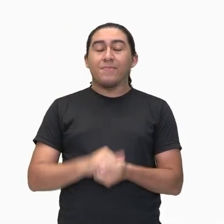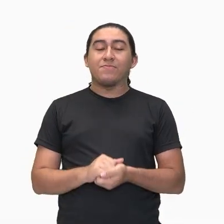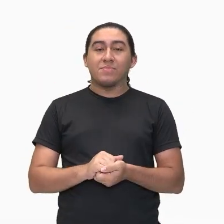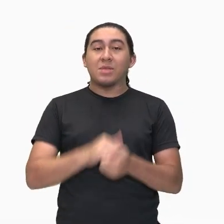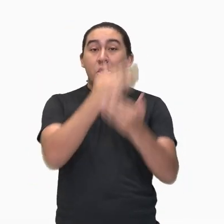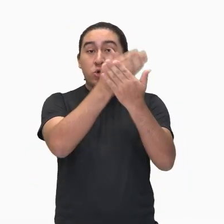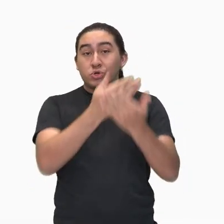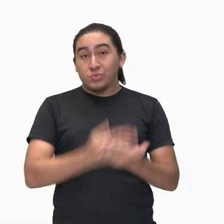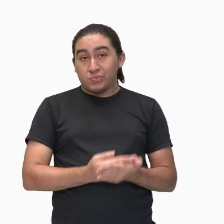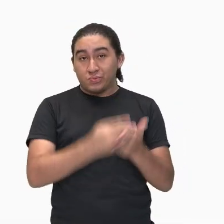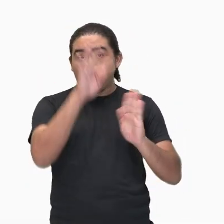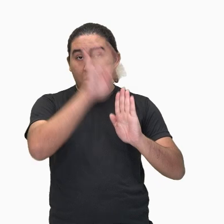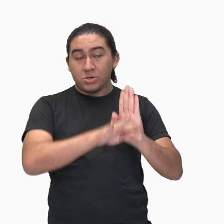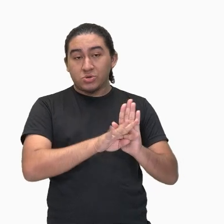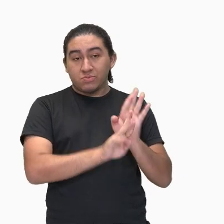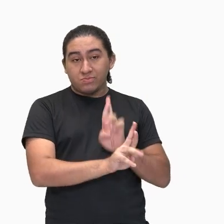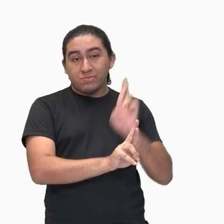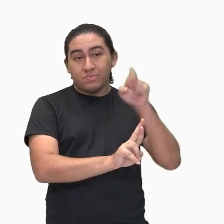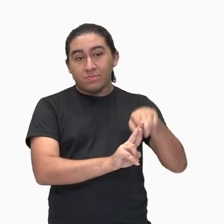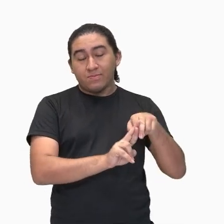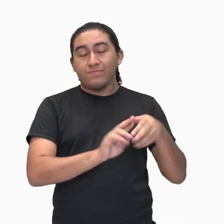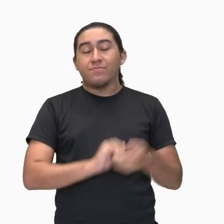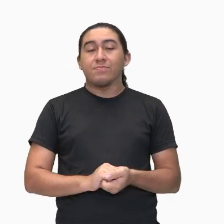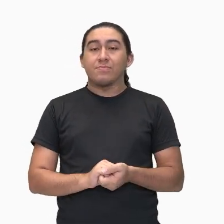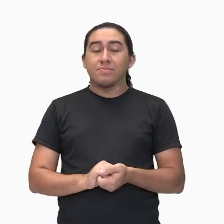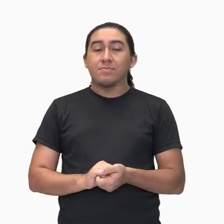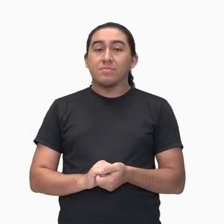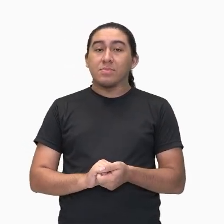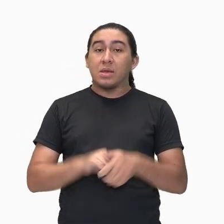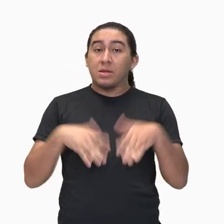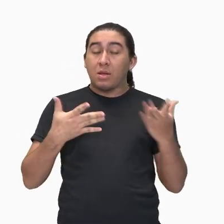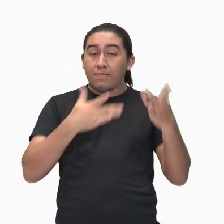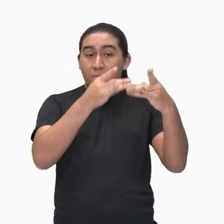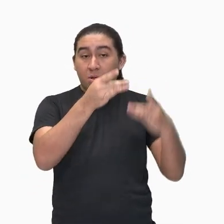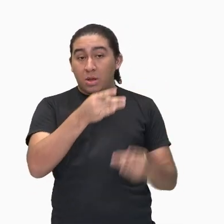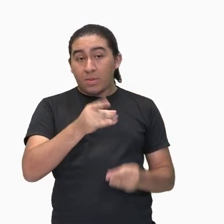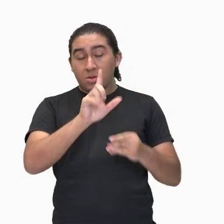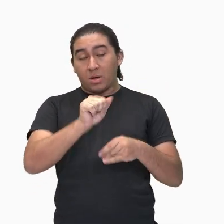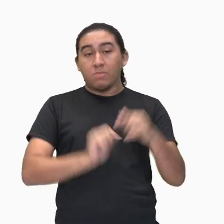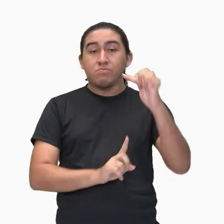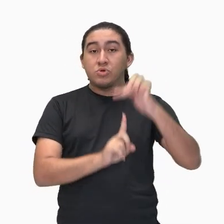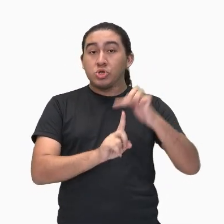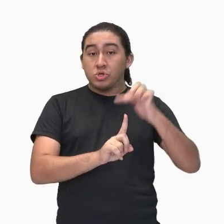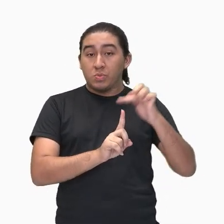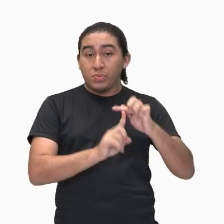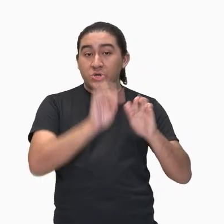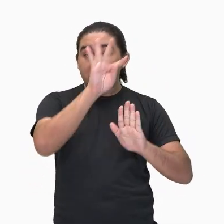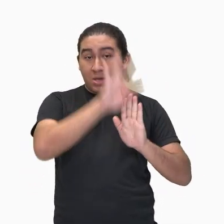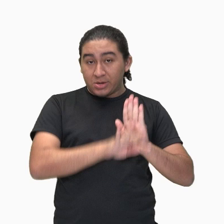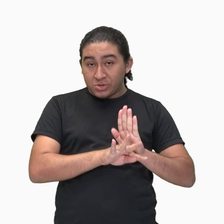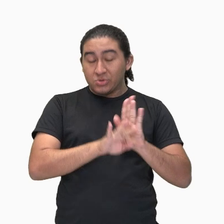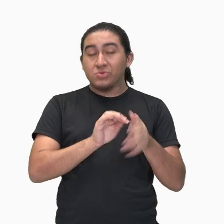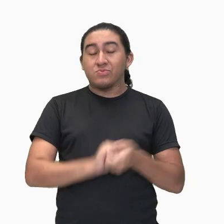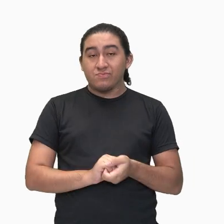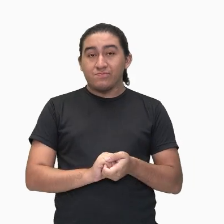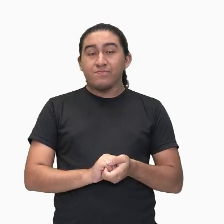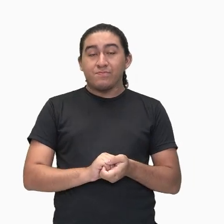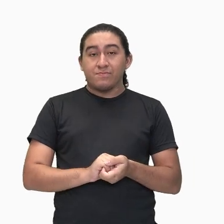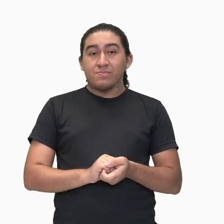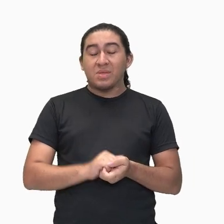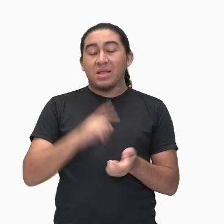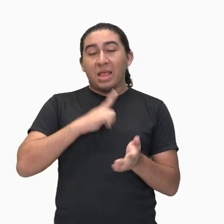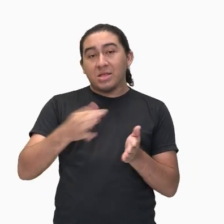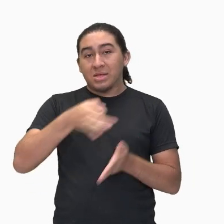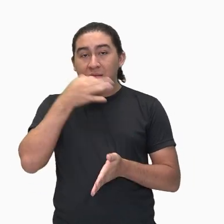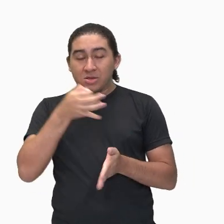estudos textuais. Especificamente, hoje nós vamos trabalhar e estudar tipos textuais, o tipo dissertativo